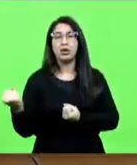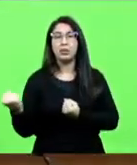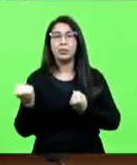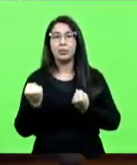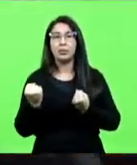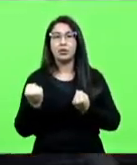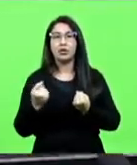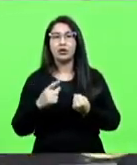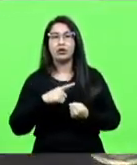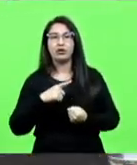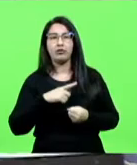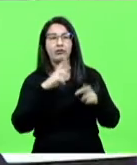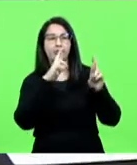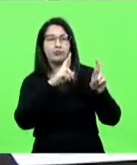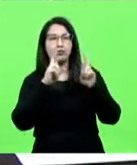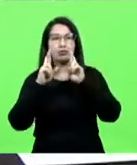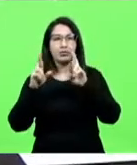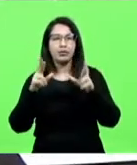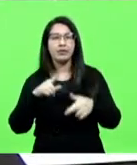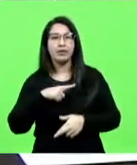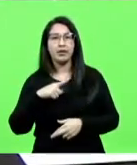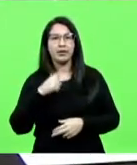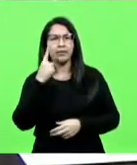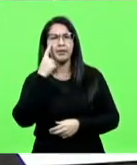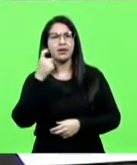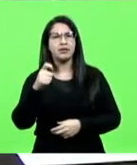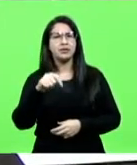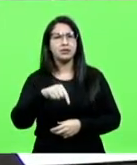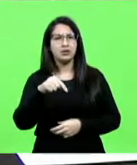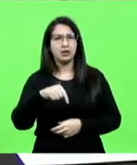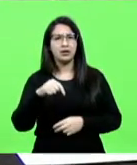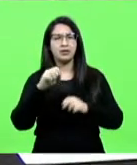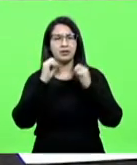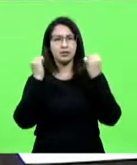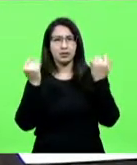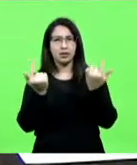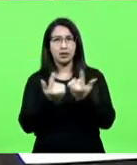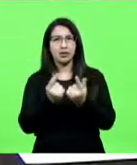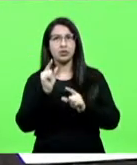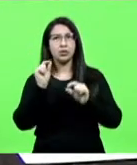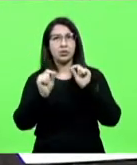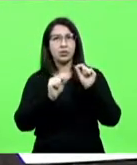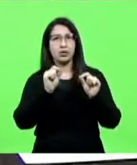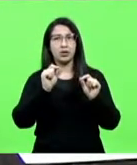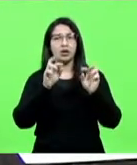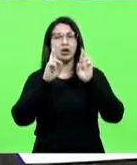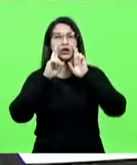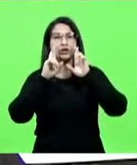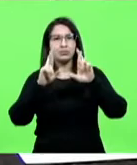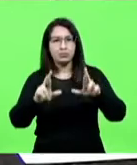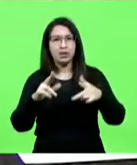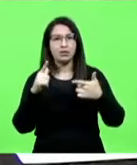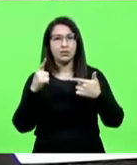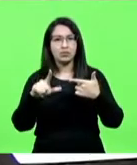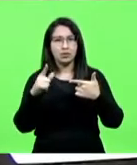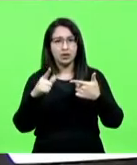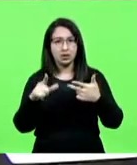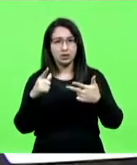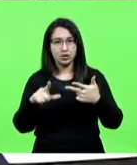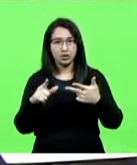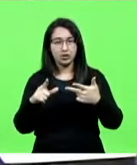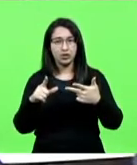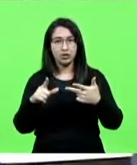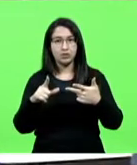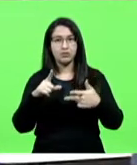E uma coisa que é interessante nessa casa é o tamanho do respeito que o Legislativo tem pelo Executivo. É uma coisa